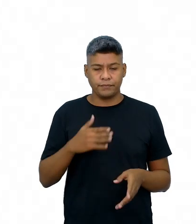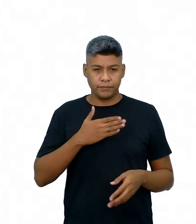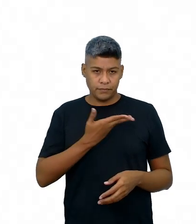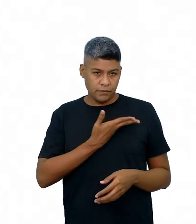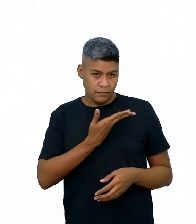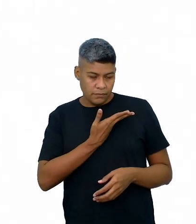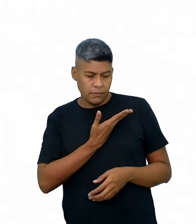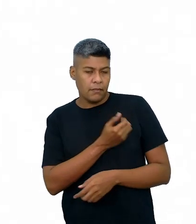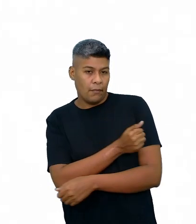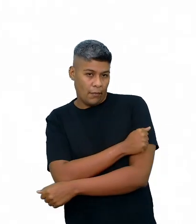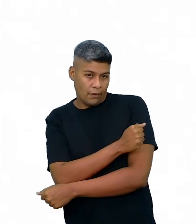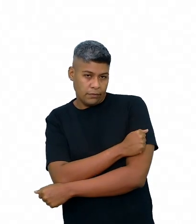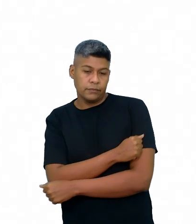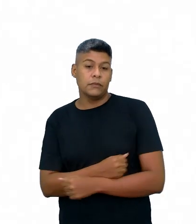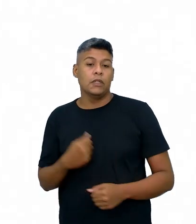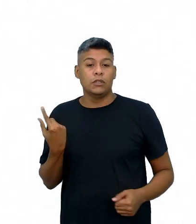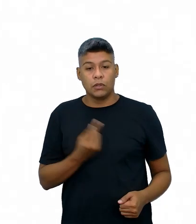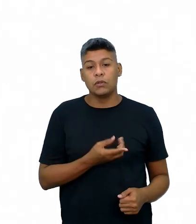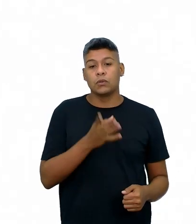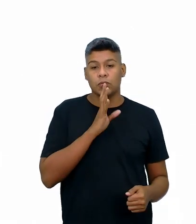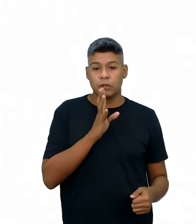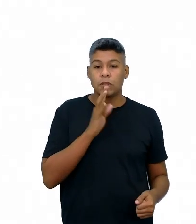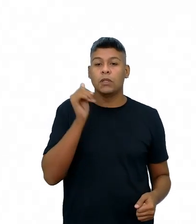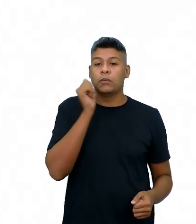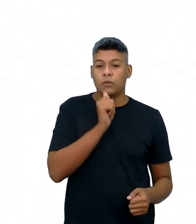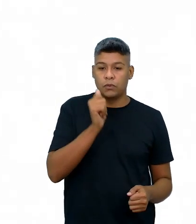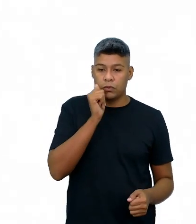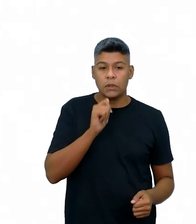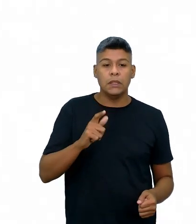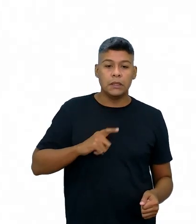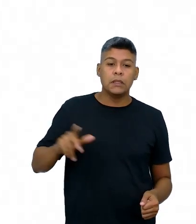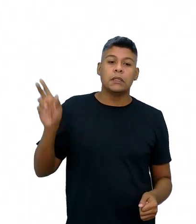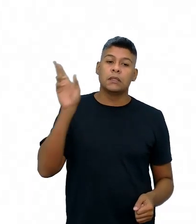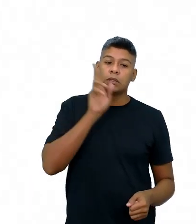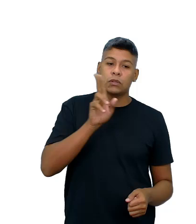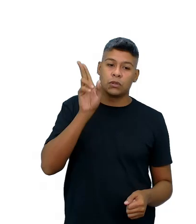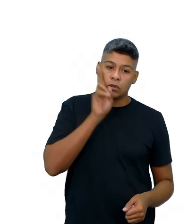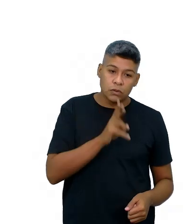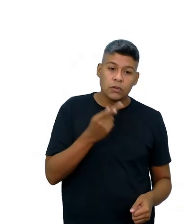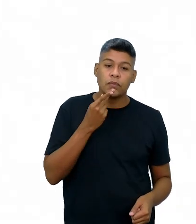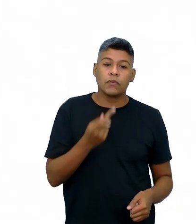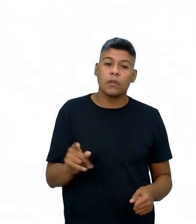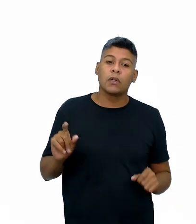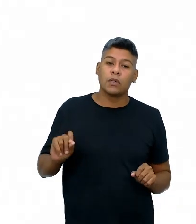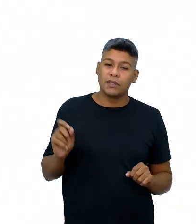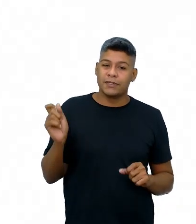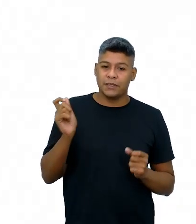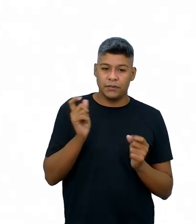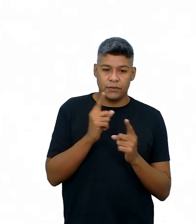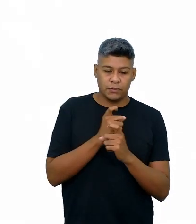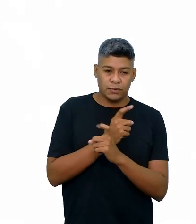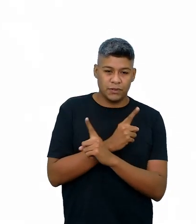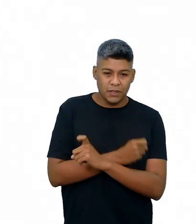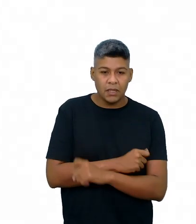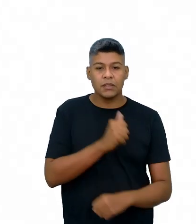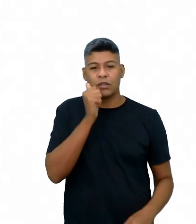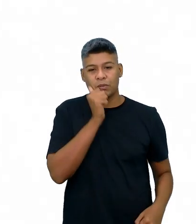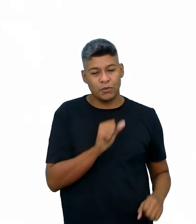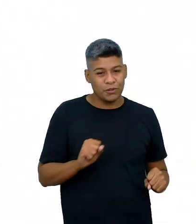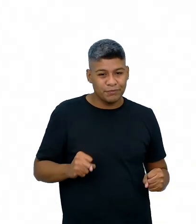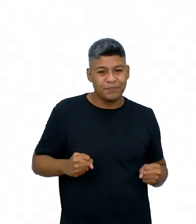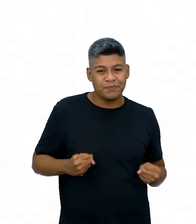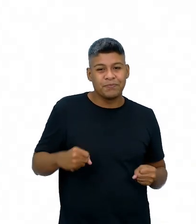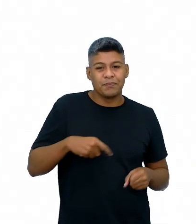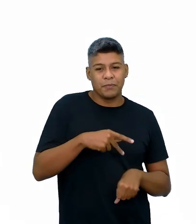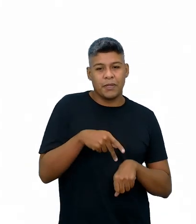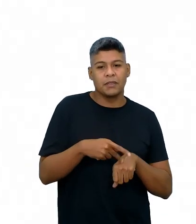nessa aula, iremos conhecer uma mulher que marcou a história ao falar sobre as dificuldades que garotas enfrentam